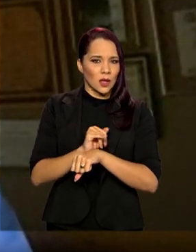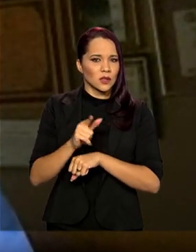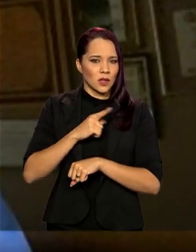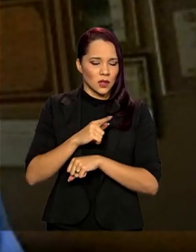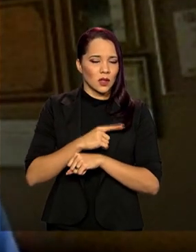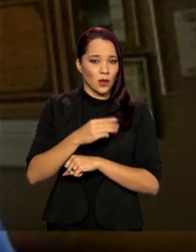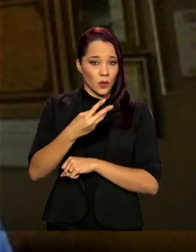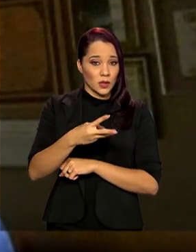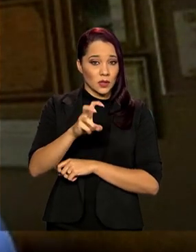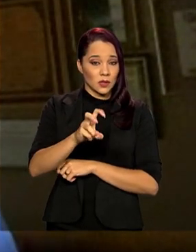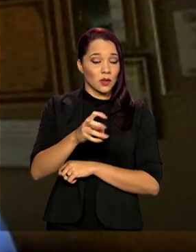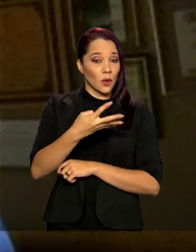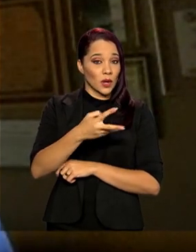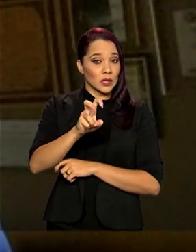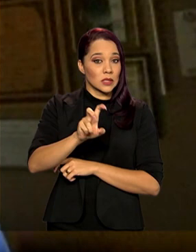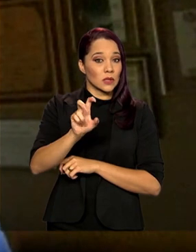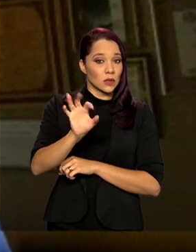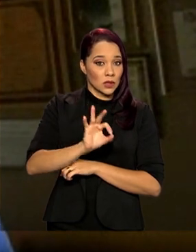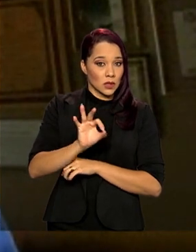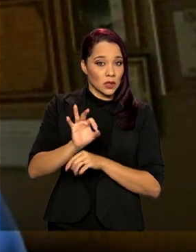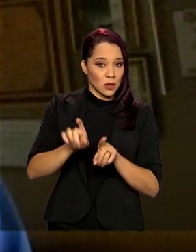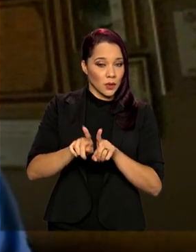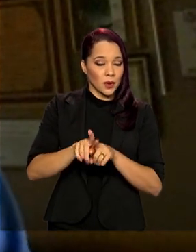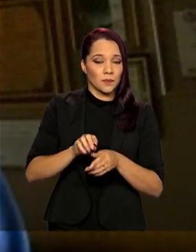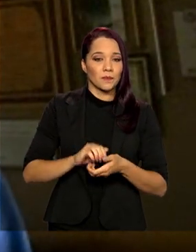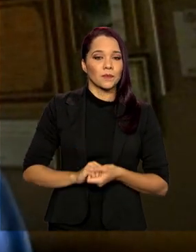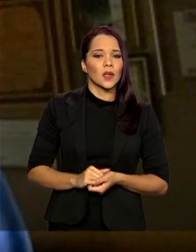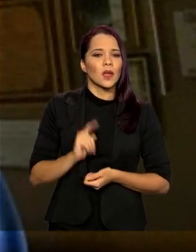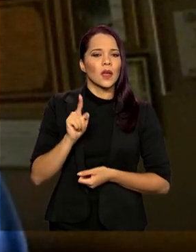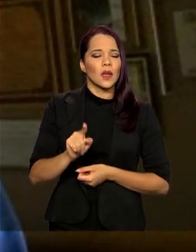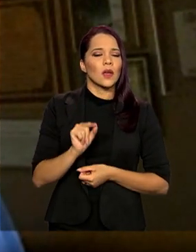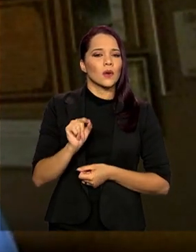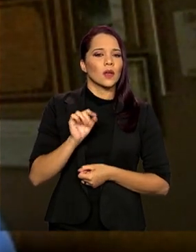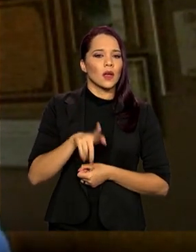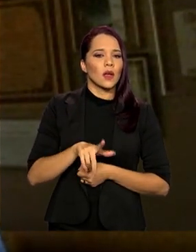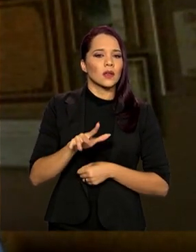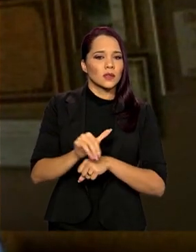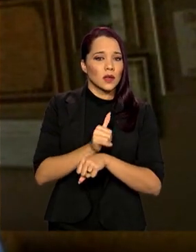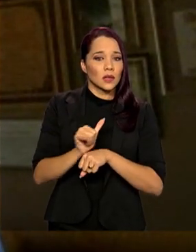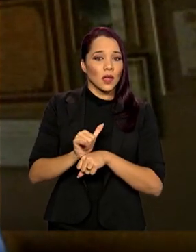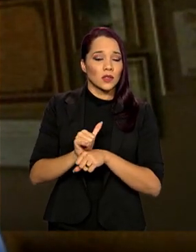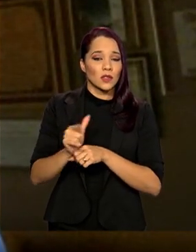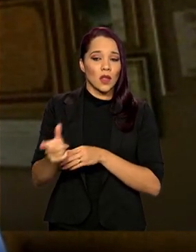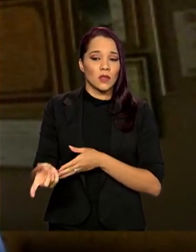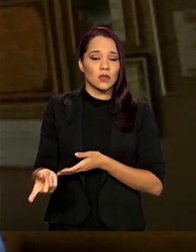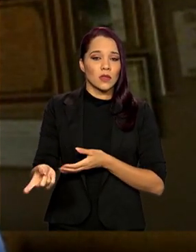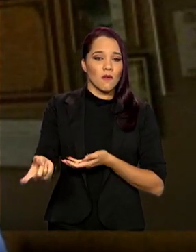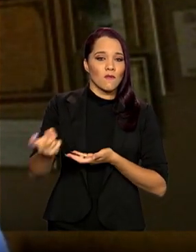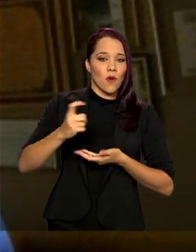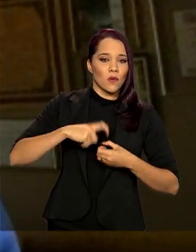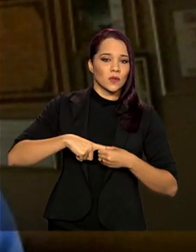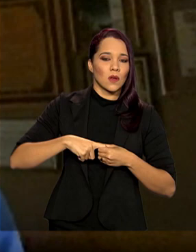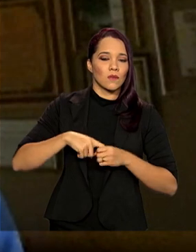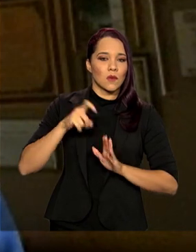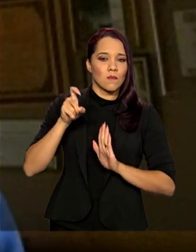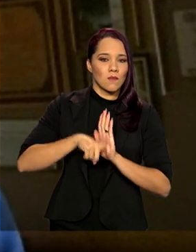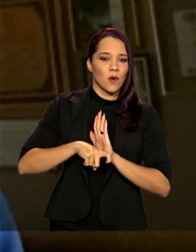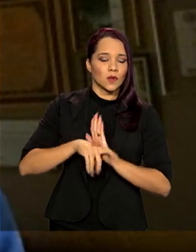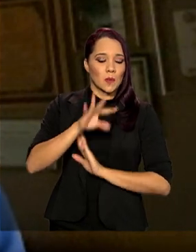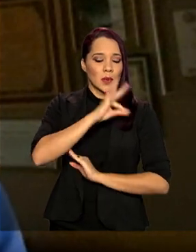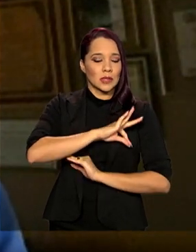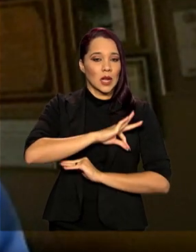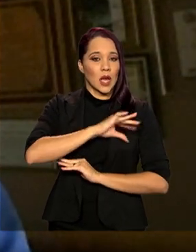,00 também, porque esse mecanismo primeiro não tem na R 45,00, é o mecanismo da devolução do imposto para a baixa